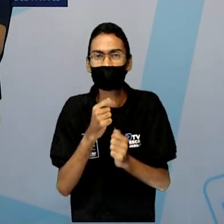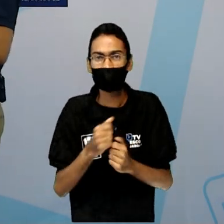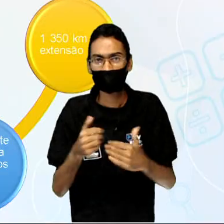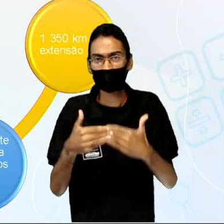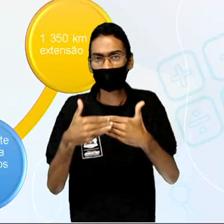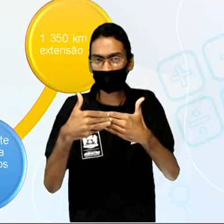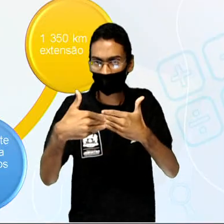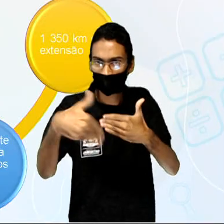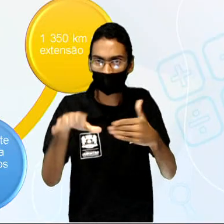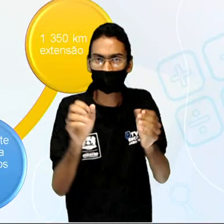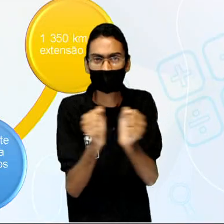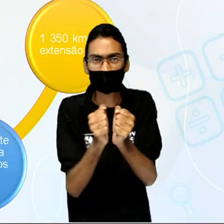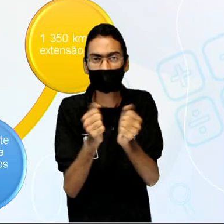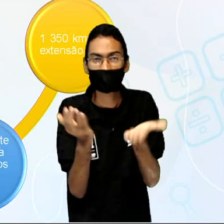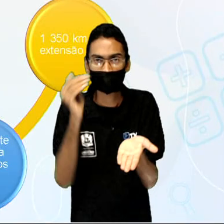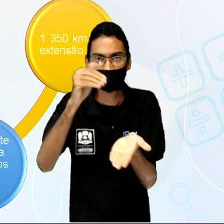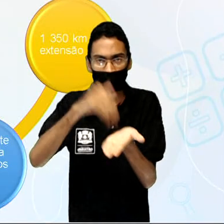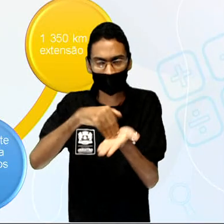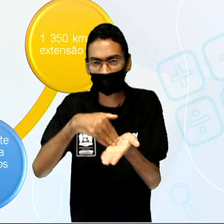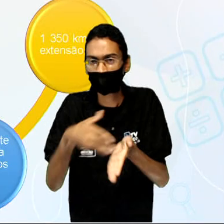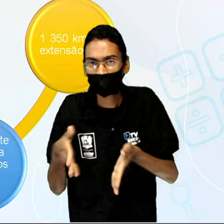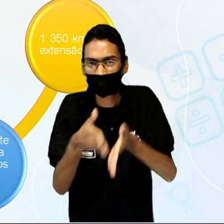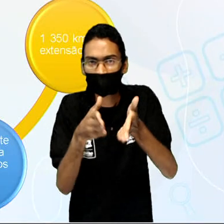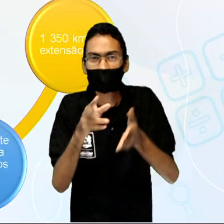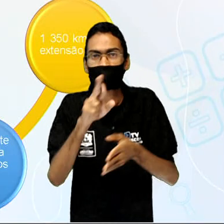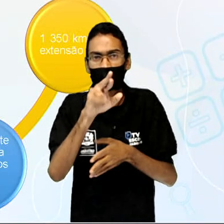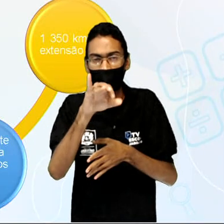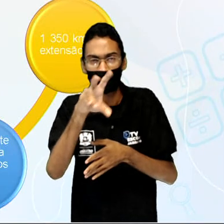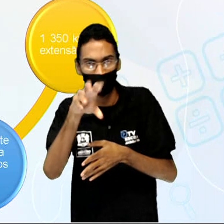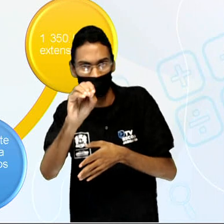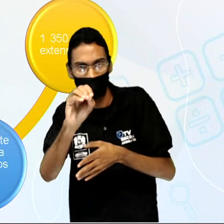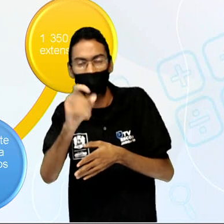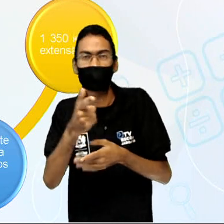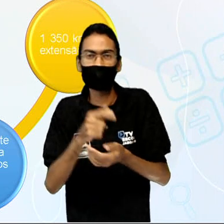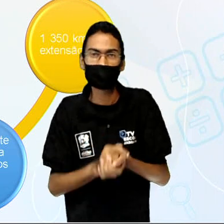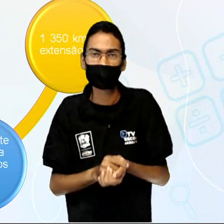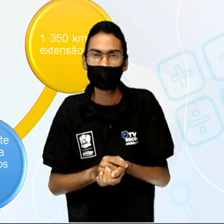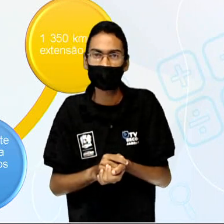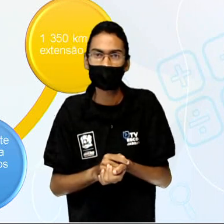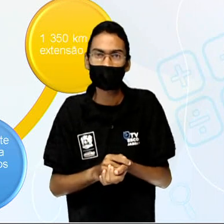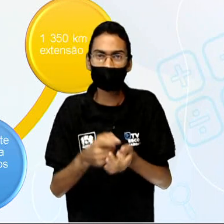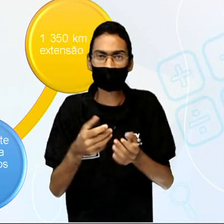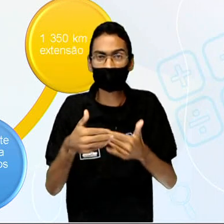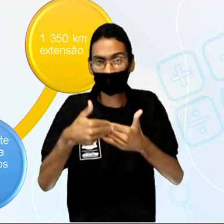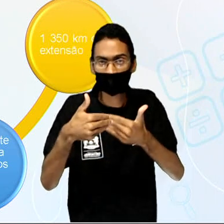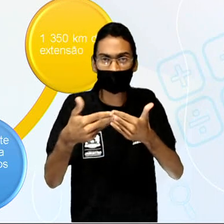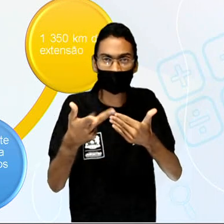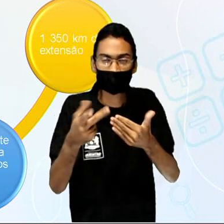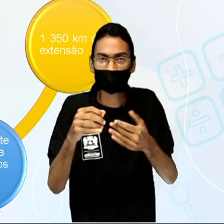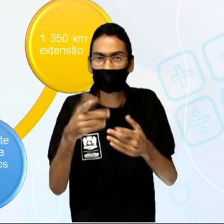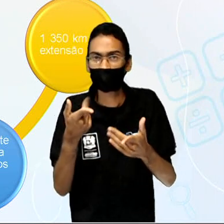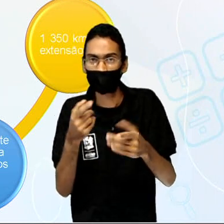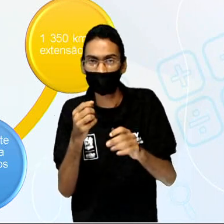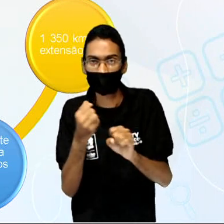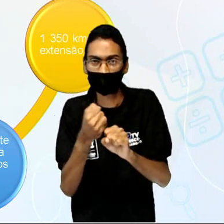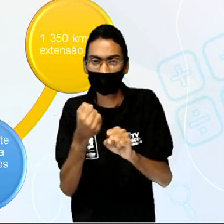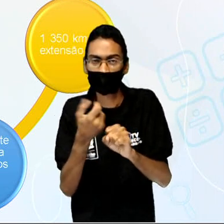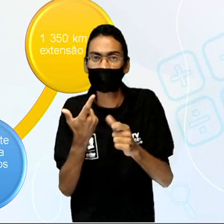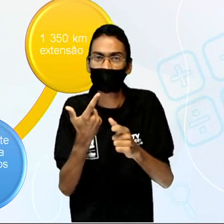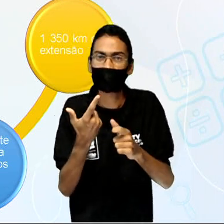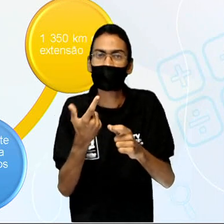embora. Por fim, a gente tem o rio Reno. Em seu curso, foram construídos usinas